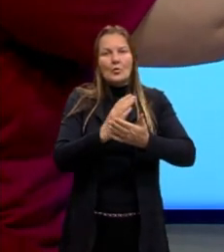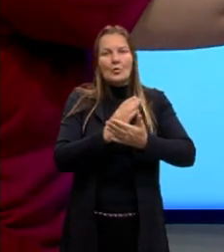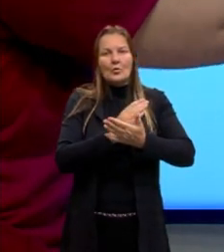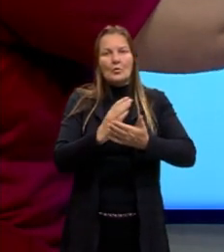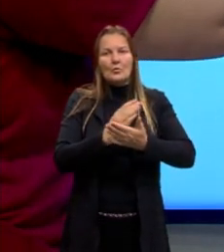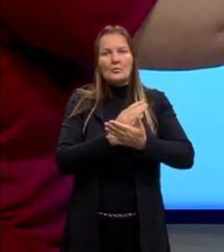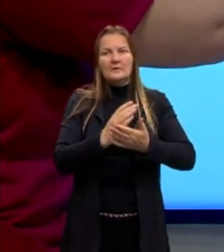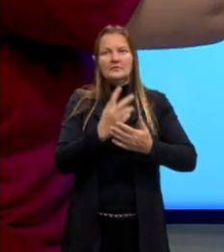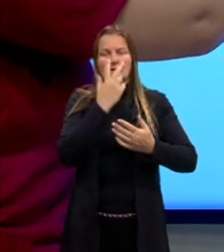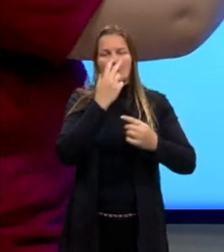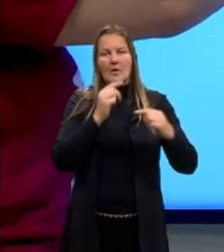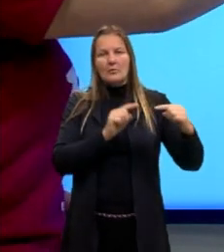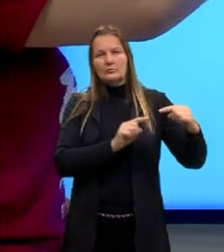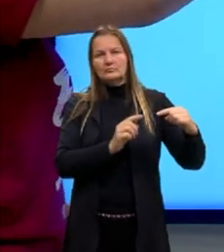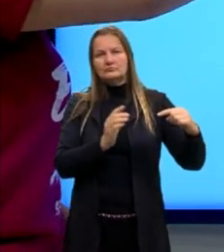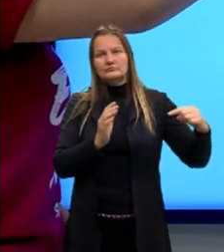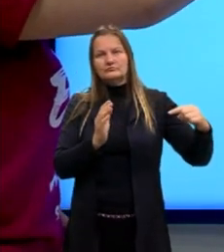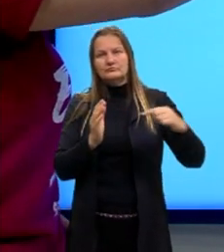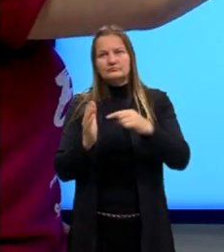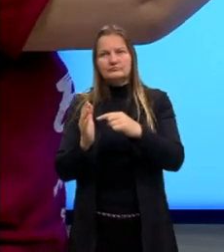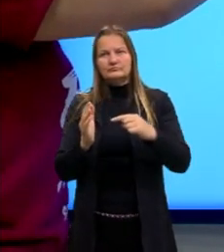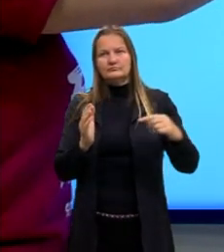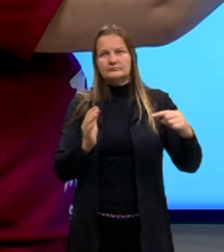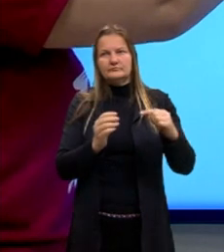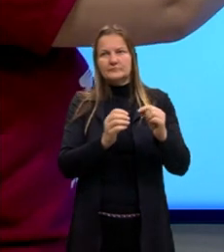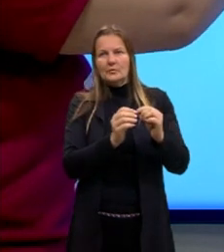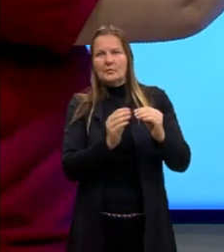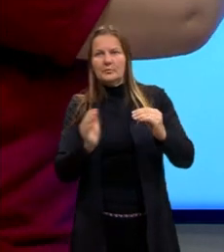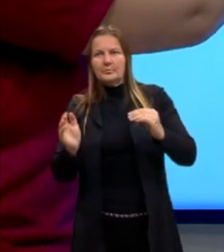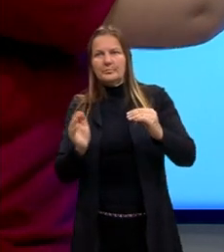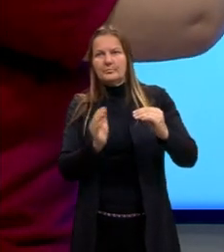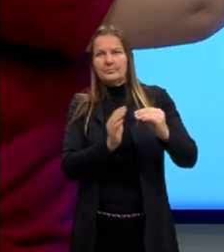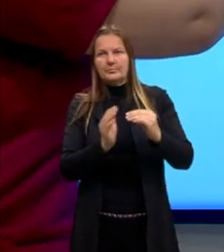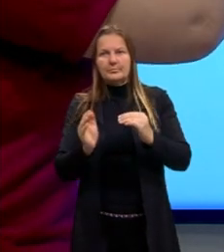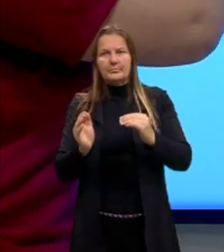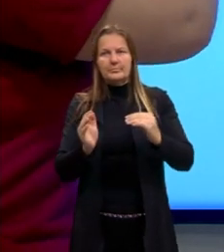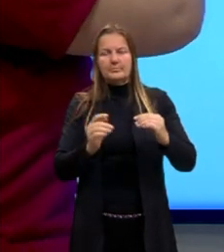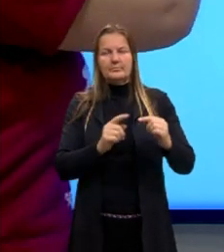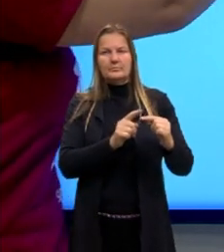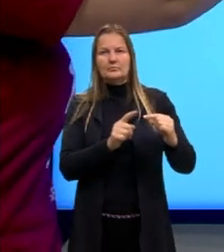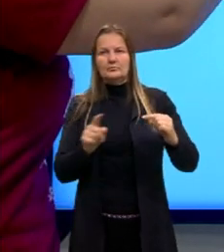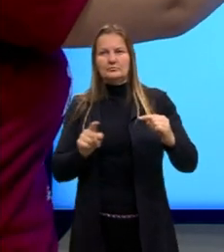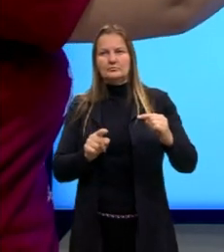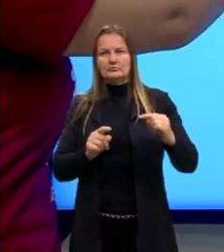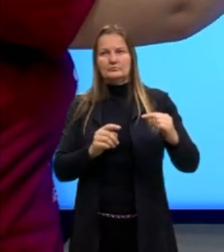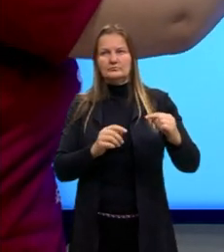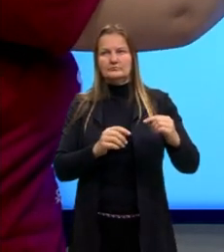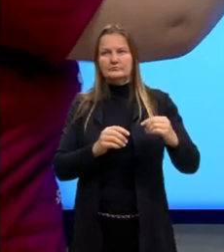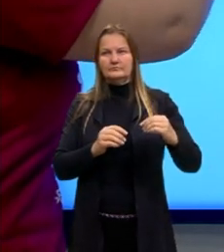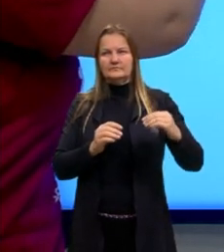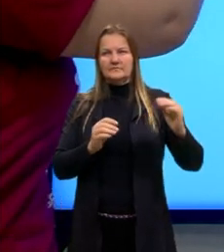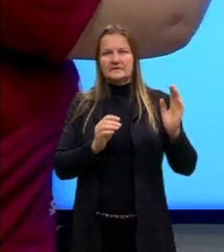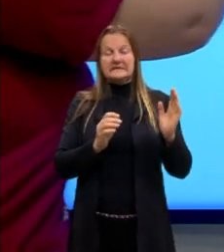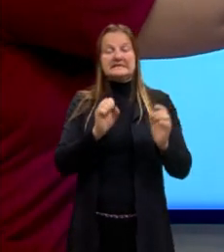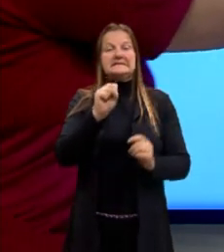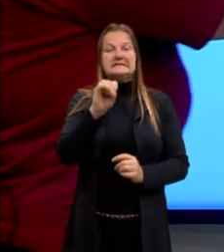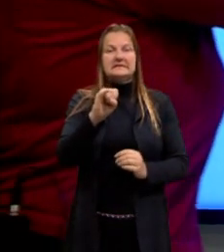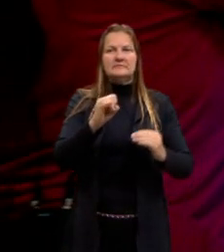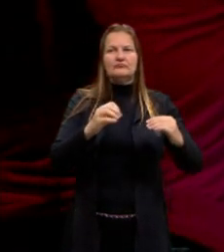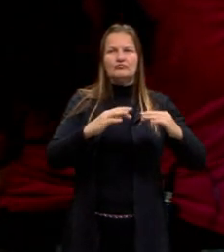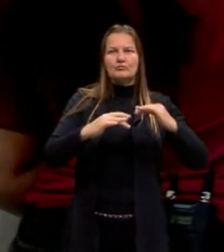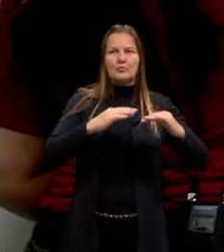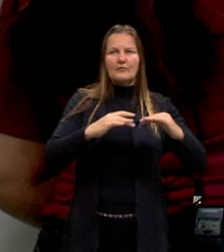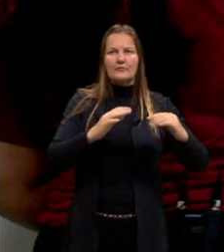mesma direção do movimento de propagação. Mesma direção. Então, se eu estou mexendo aqui, né? Ele vai